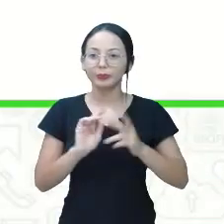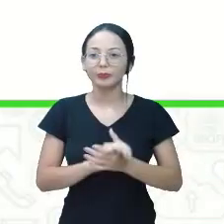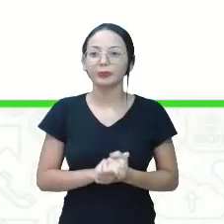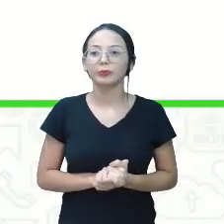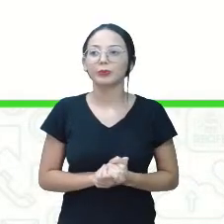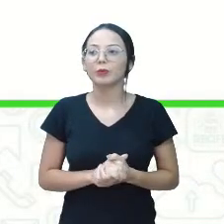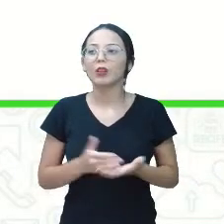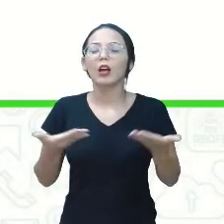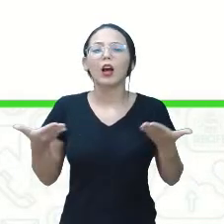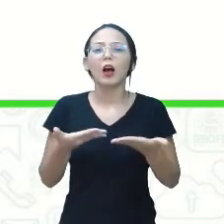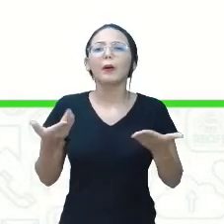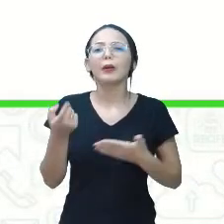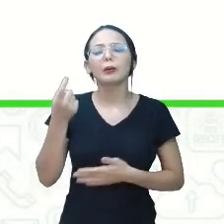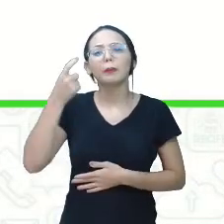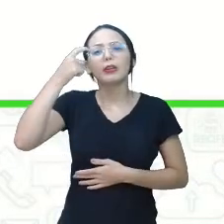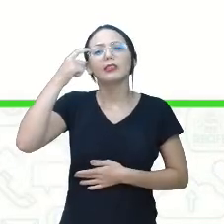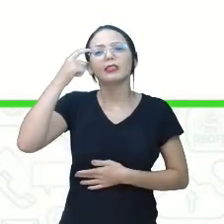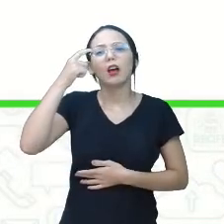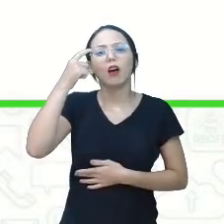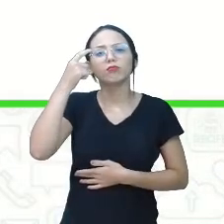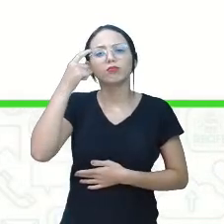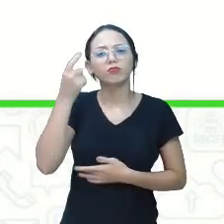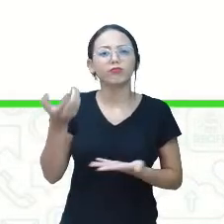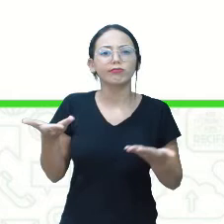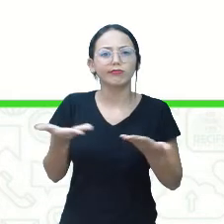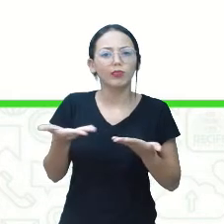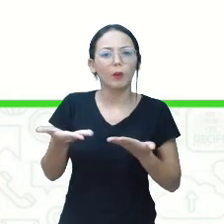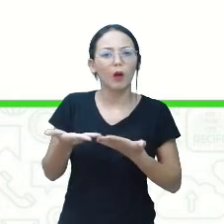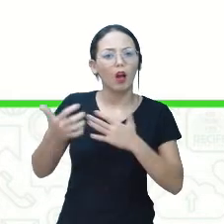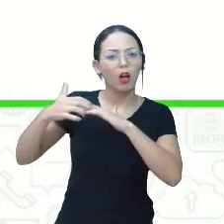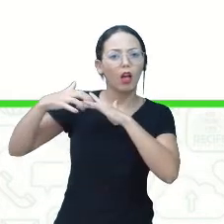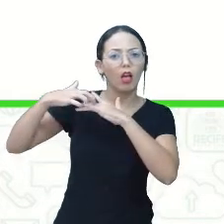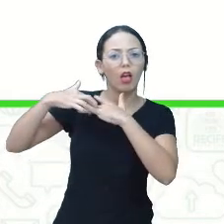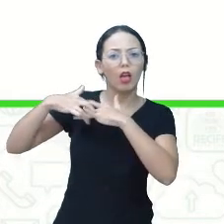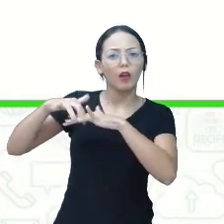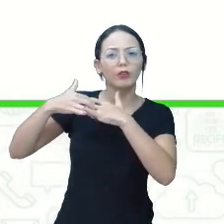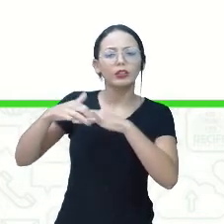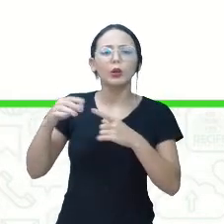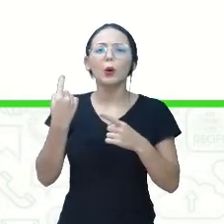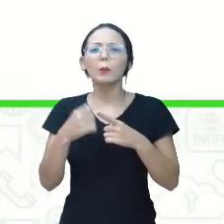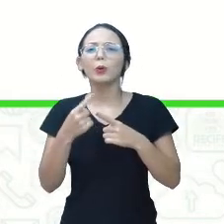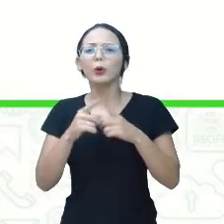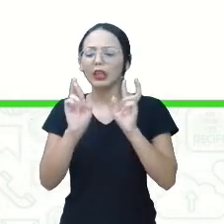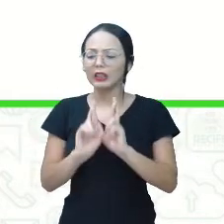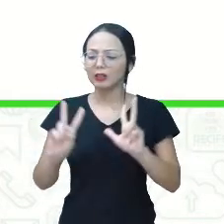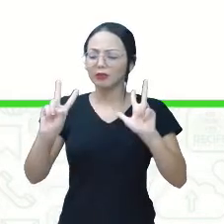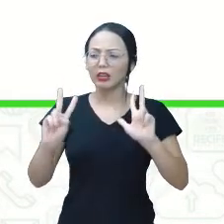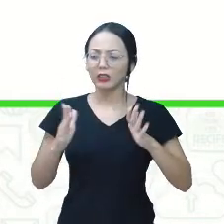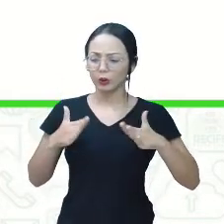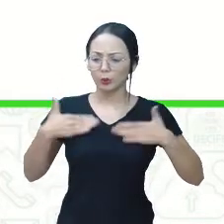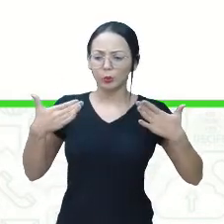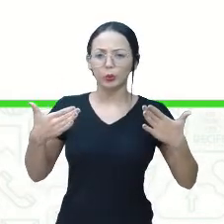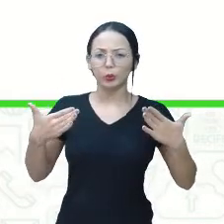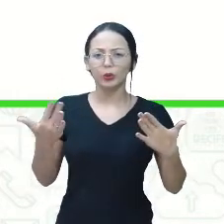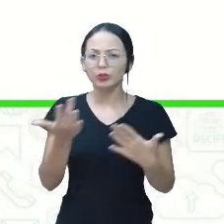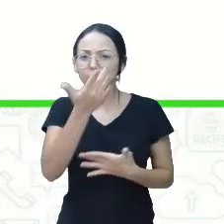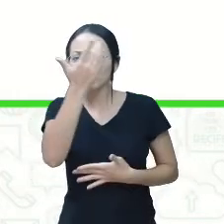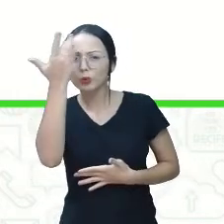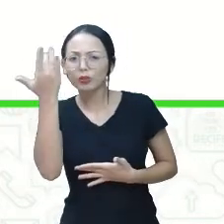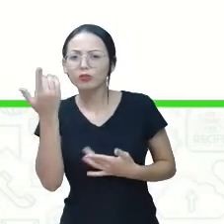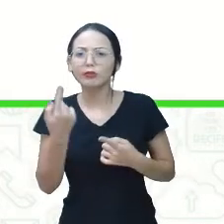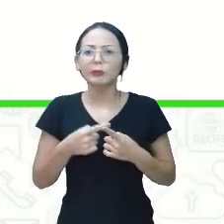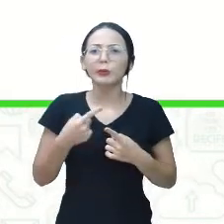Agora vamos pensar um pouco. Por que ser diferente assusta tanto as pessoas?